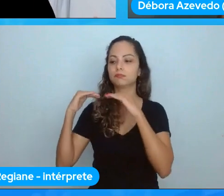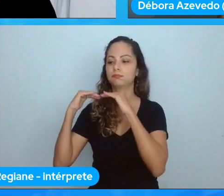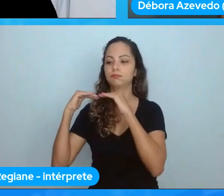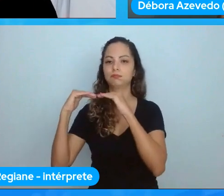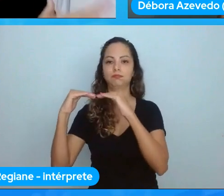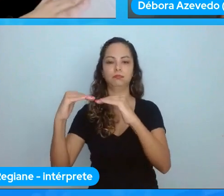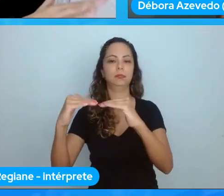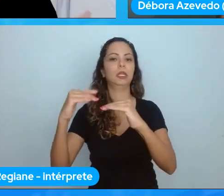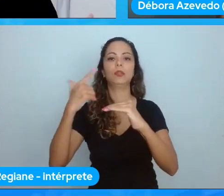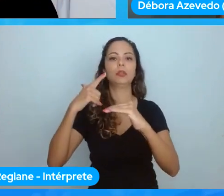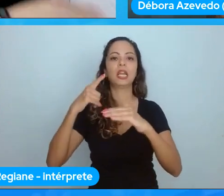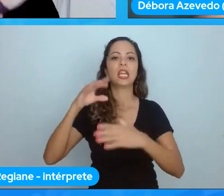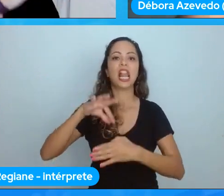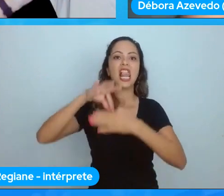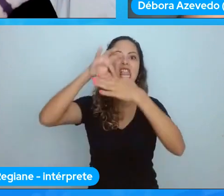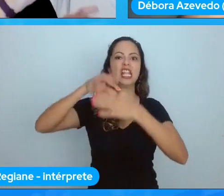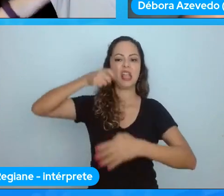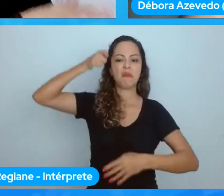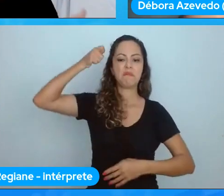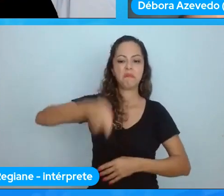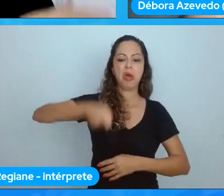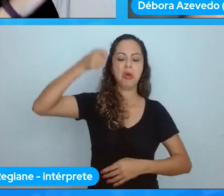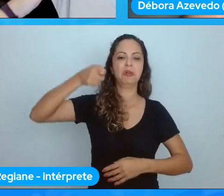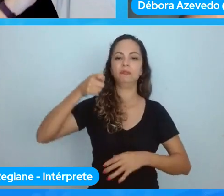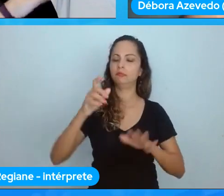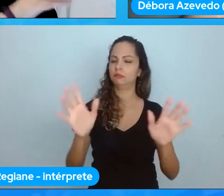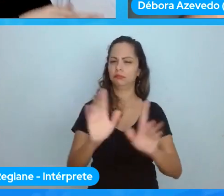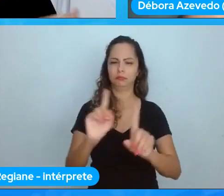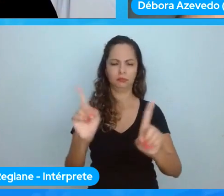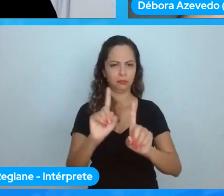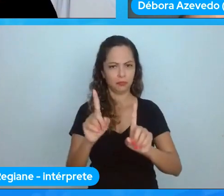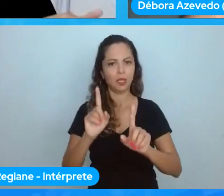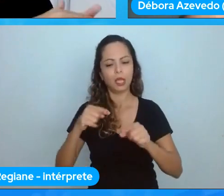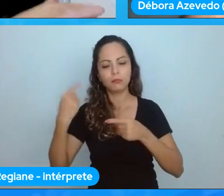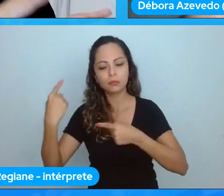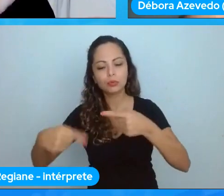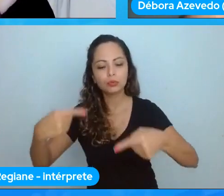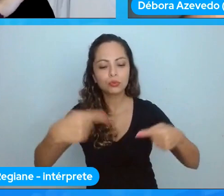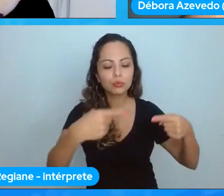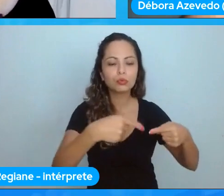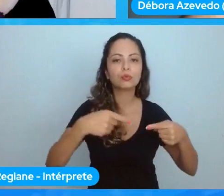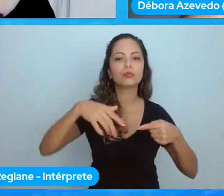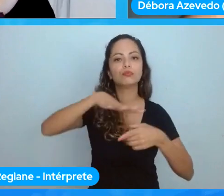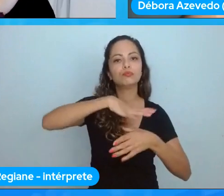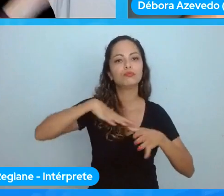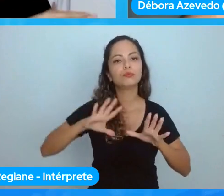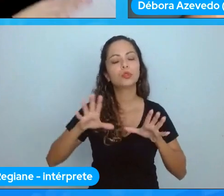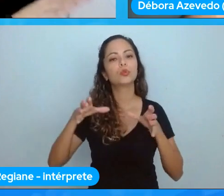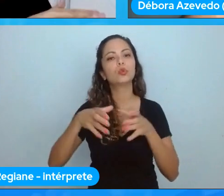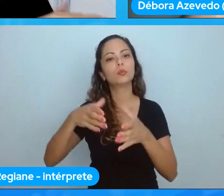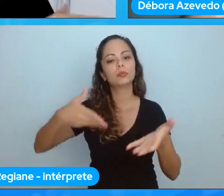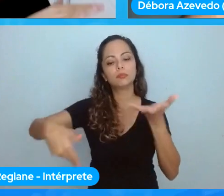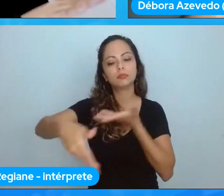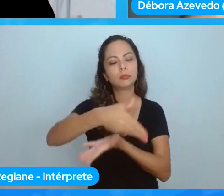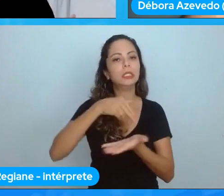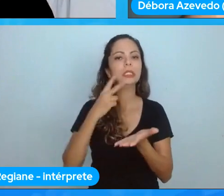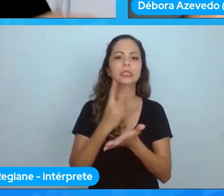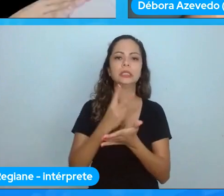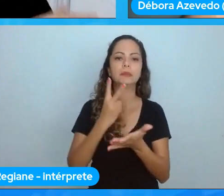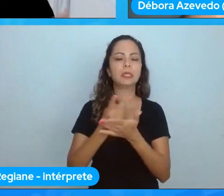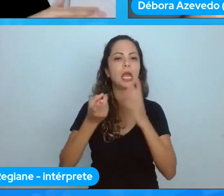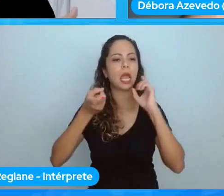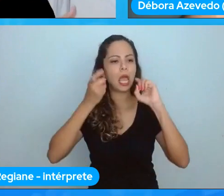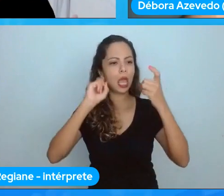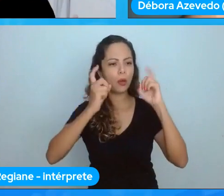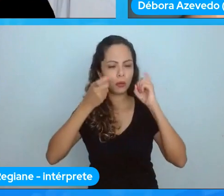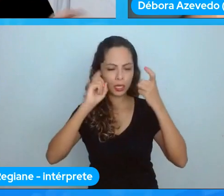batia o martelo e falava era assim tudo era discutido no grupo tudo era decidido em grupo tudo a gente fazia reunião presencial pra